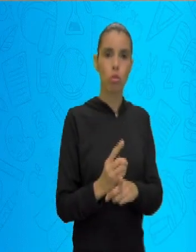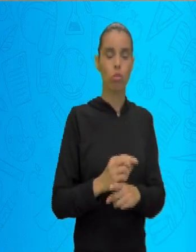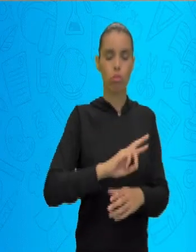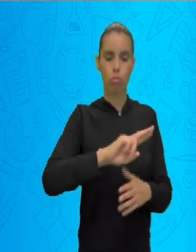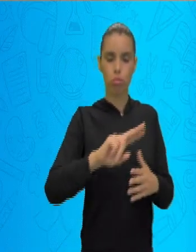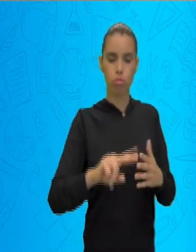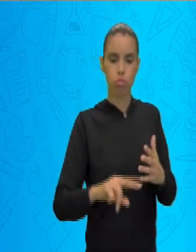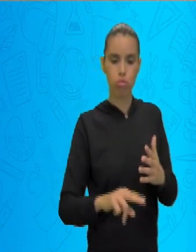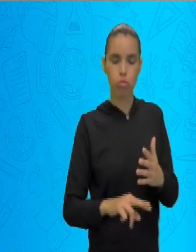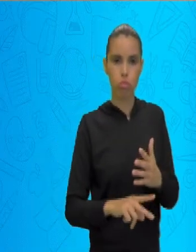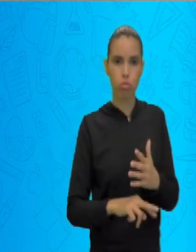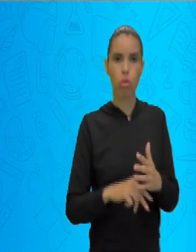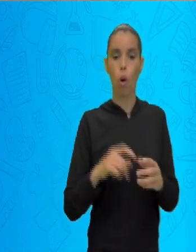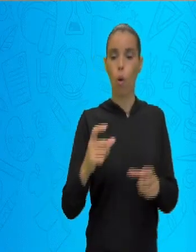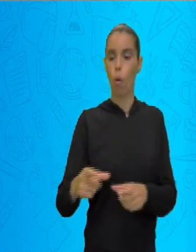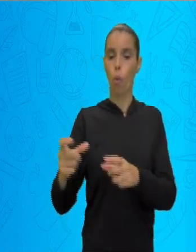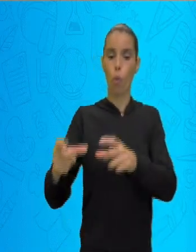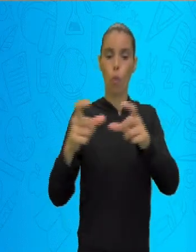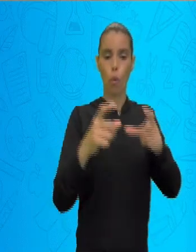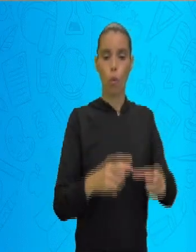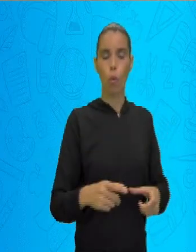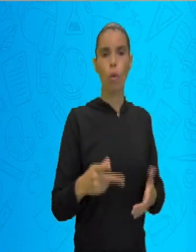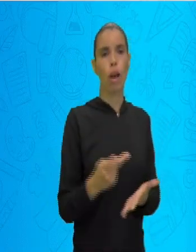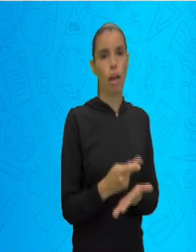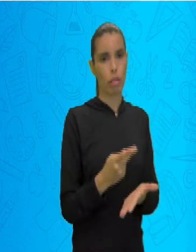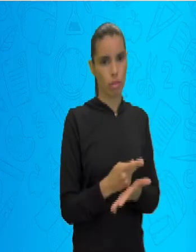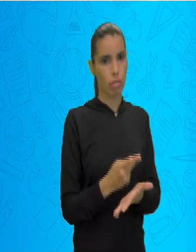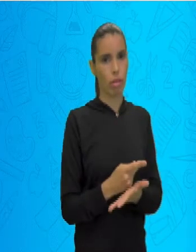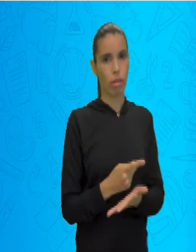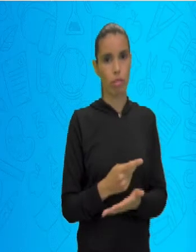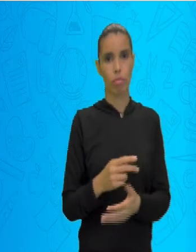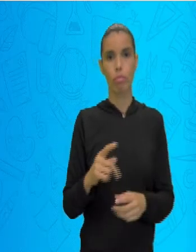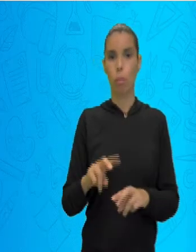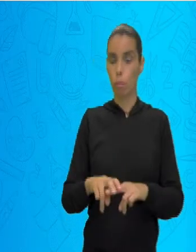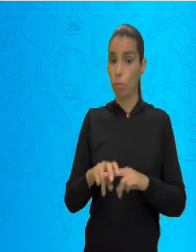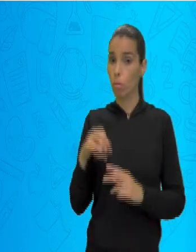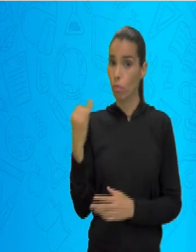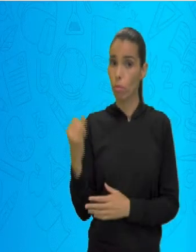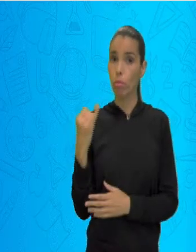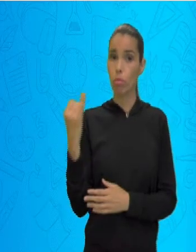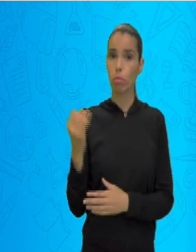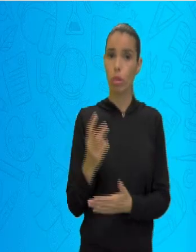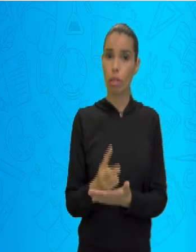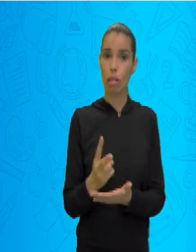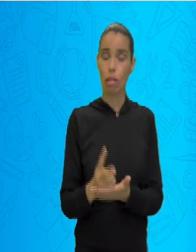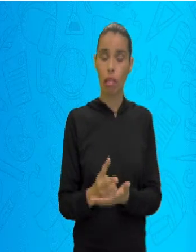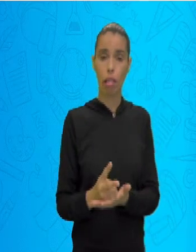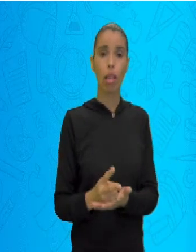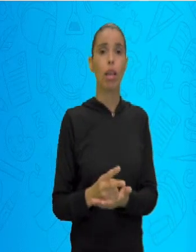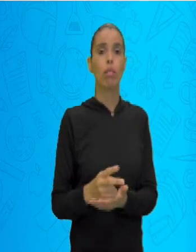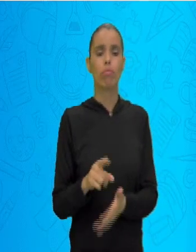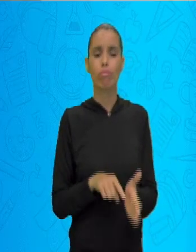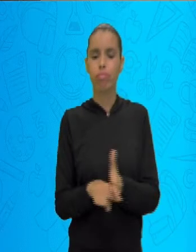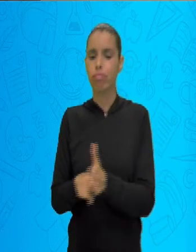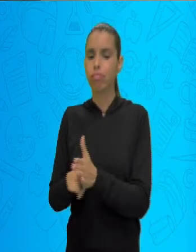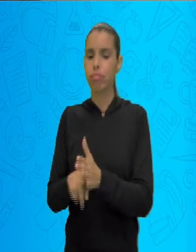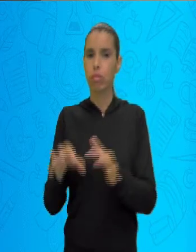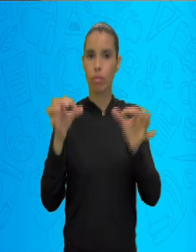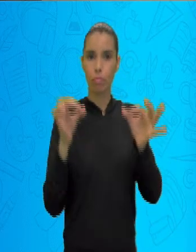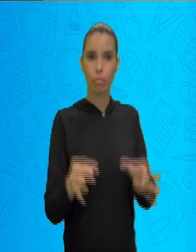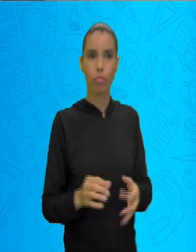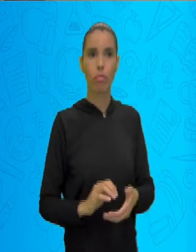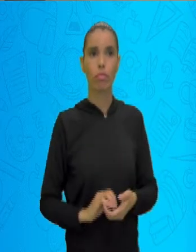Em 1990, com as mudanças, né, na Constituição, a nossa Constituição de